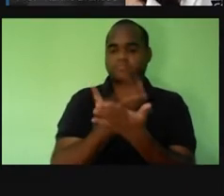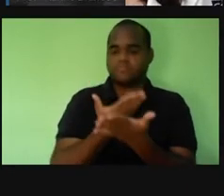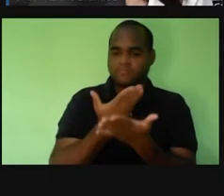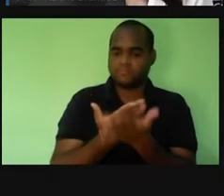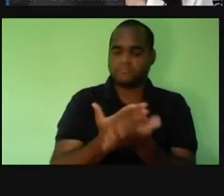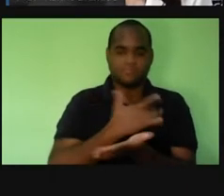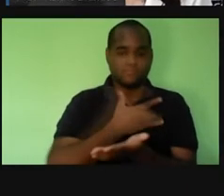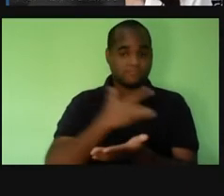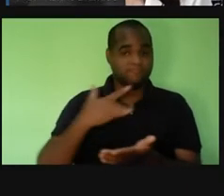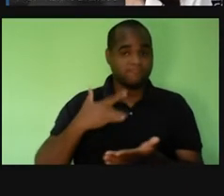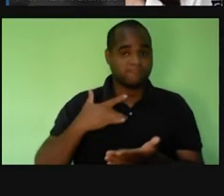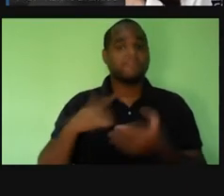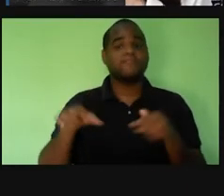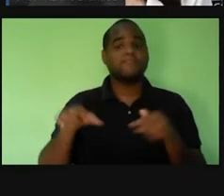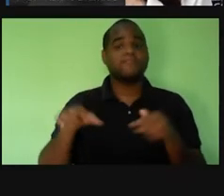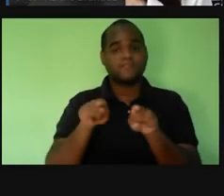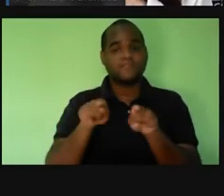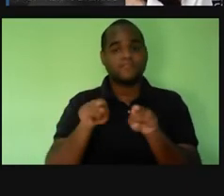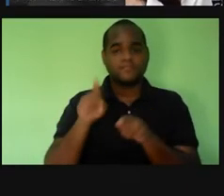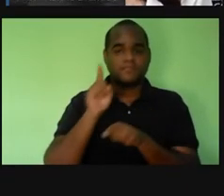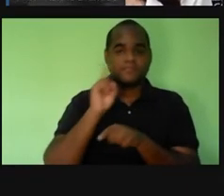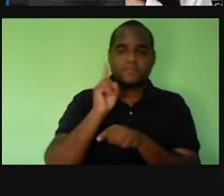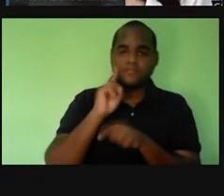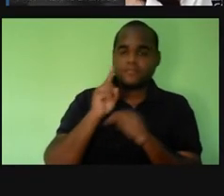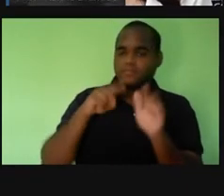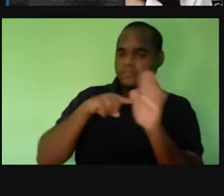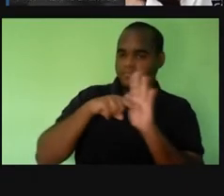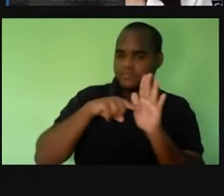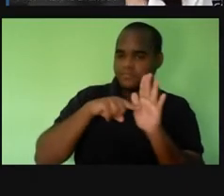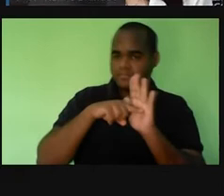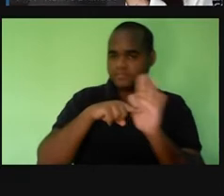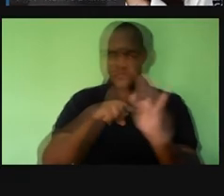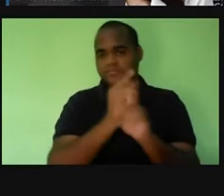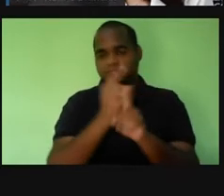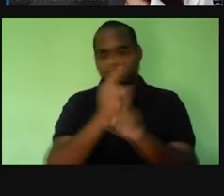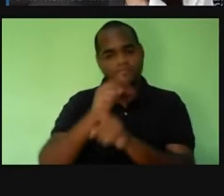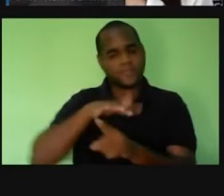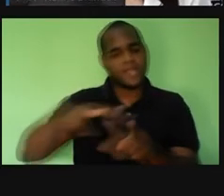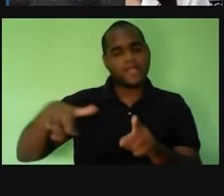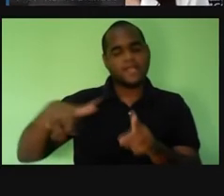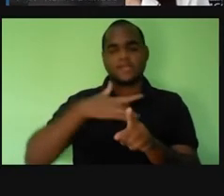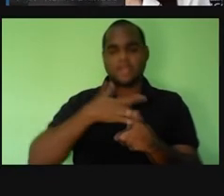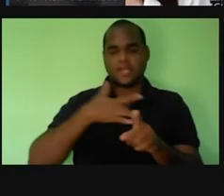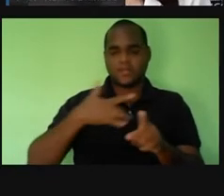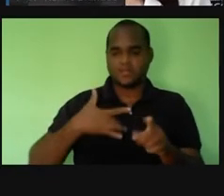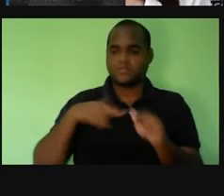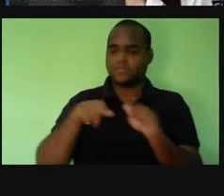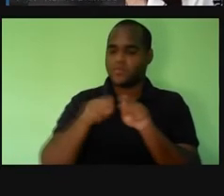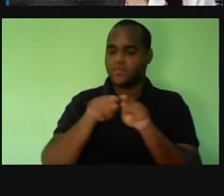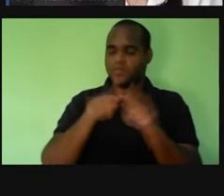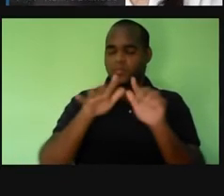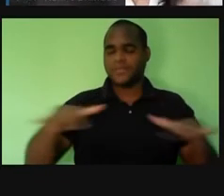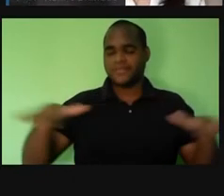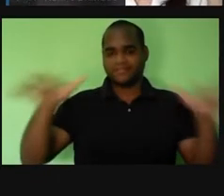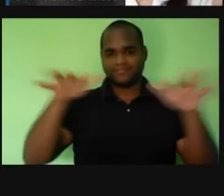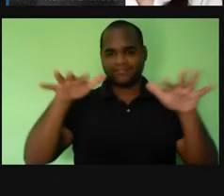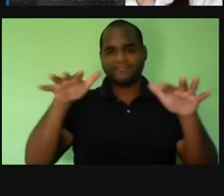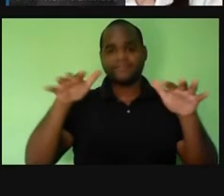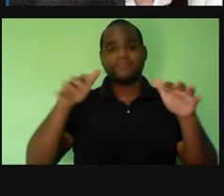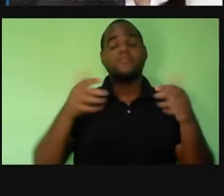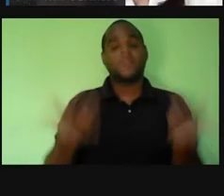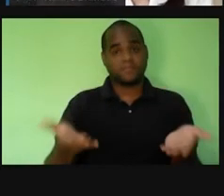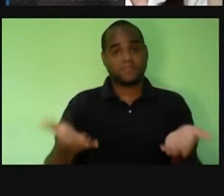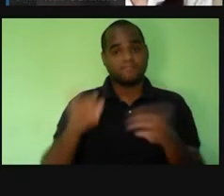saúde, e realizar diagnósticos e vistorias nas áreas de saúde coletiva e saúde pública. Então, percebe que o